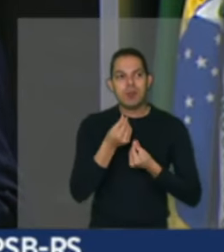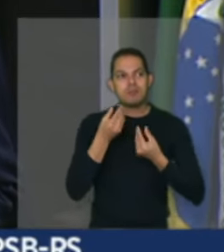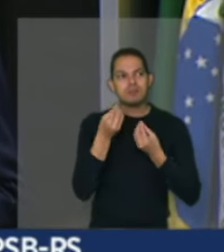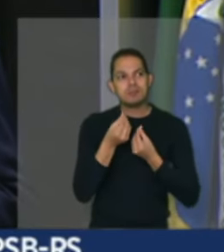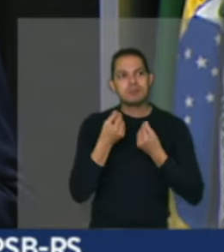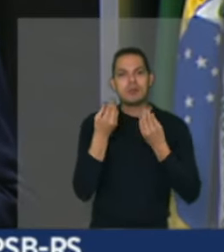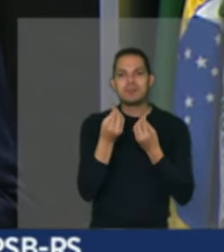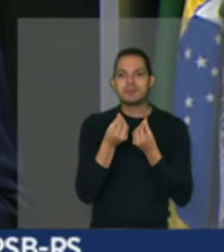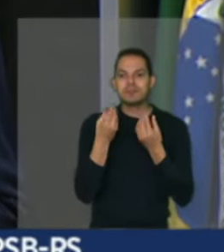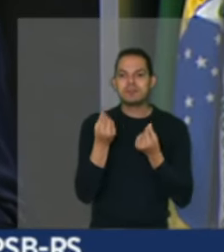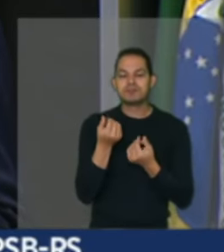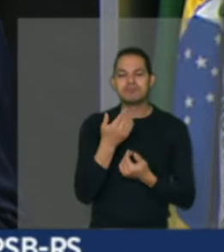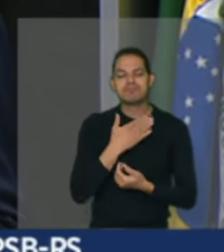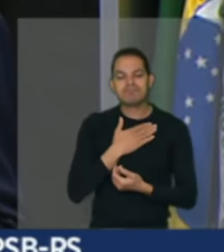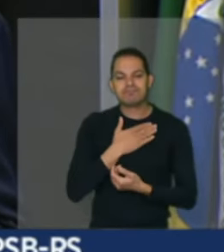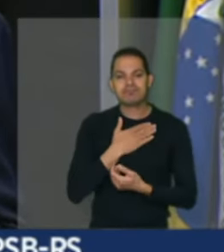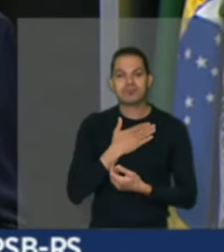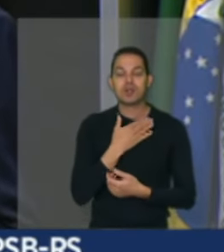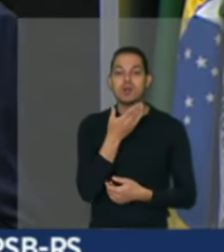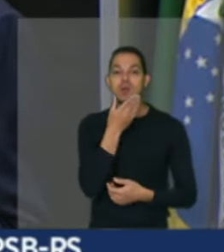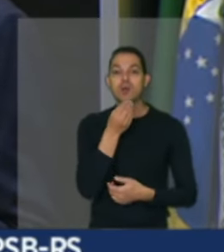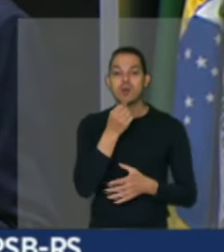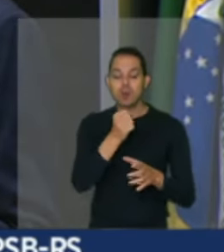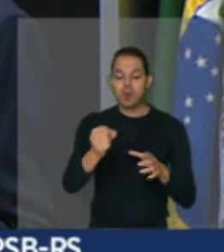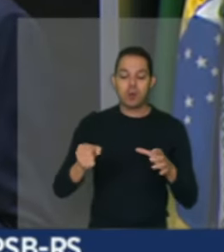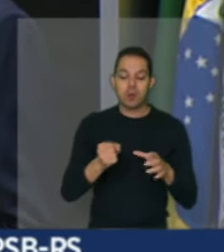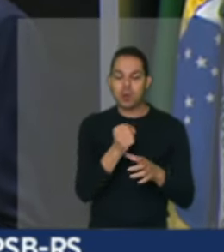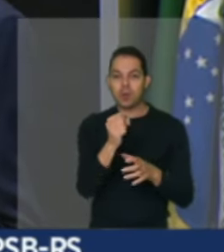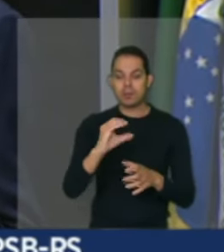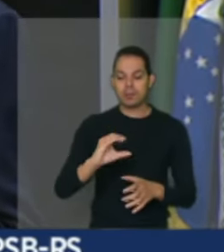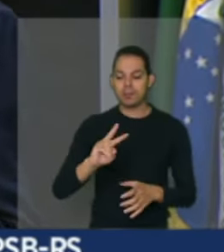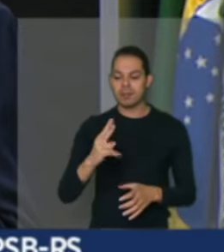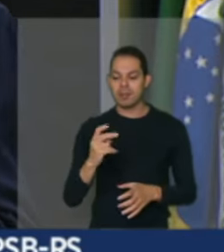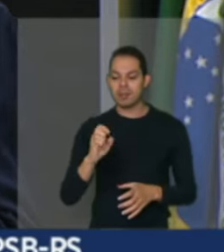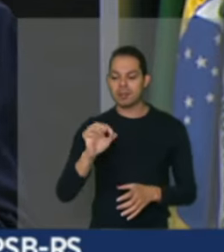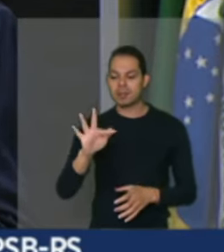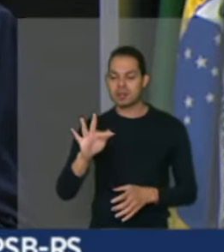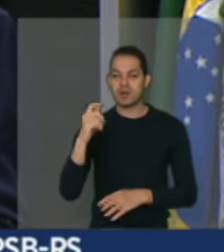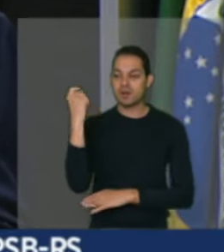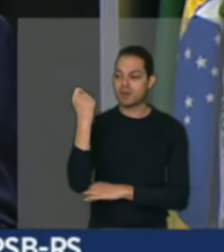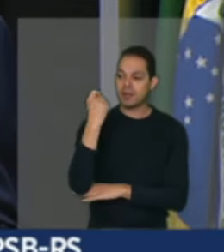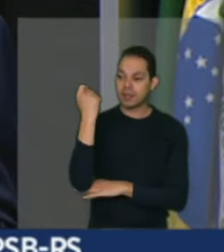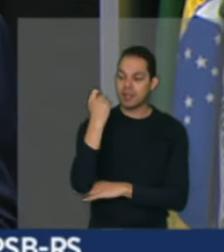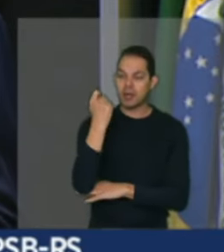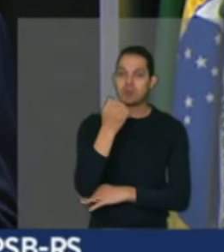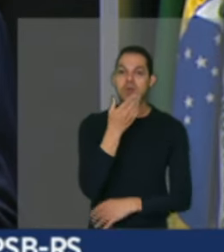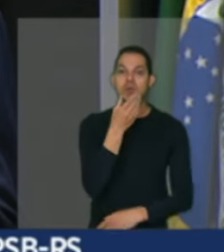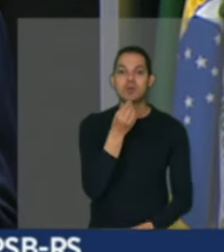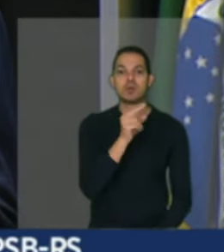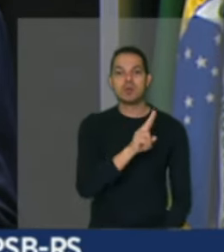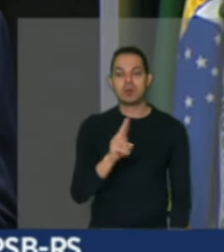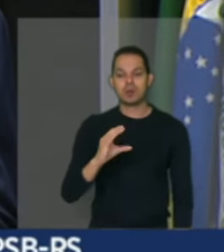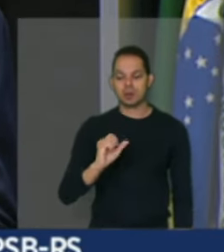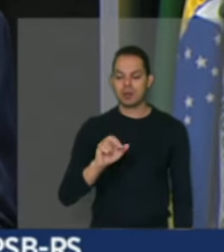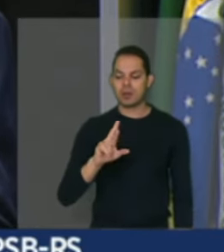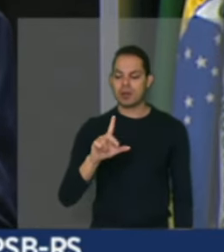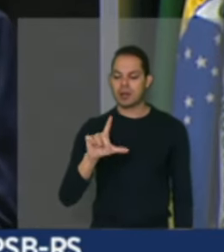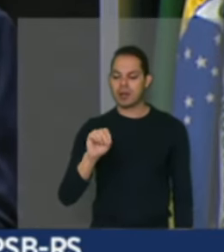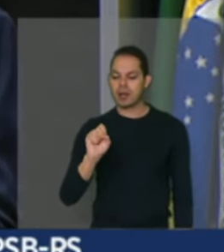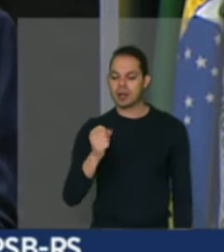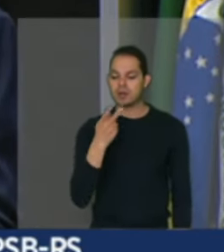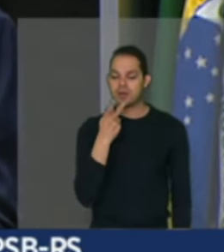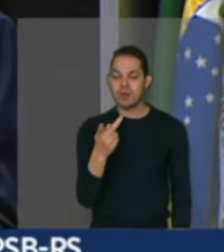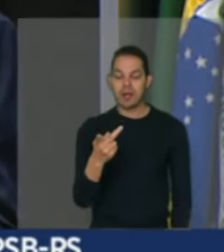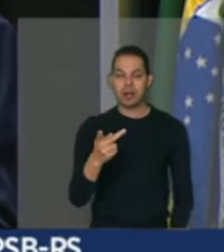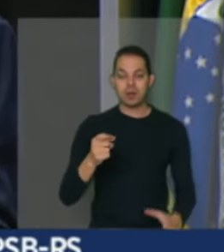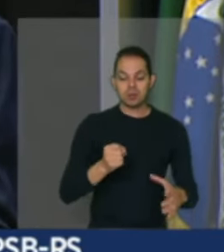Tem um chefe gaúcho chamado Carlos Christensen. Ele diz que a gastronomia está vivendo um